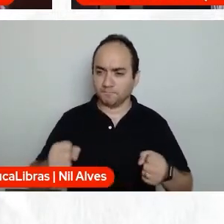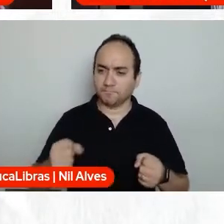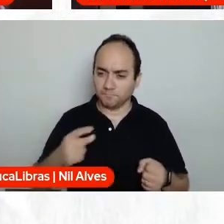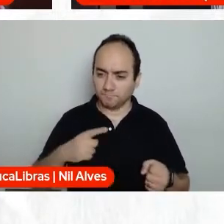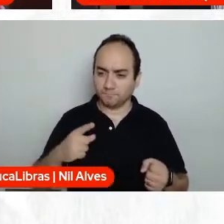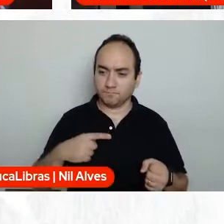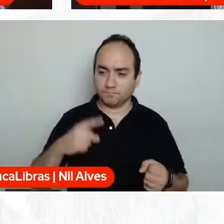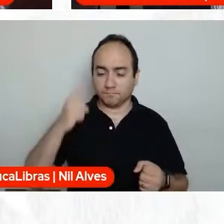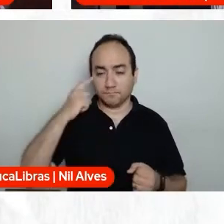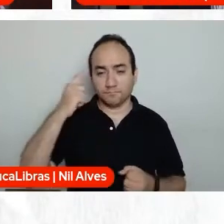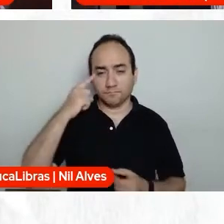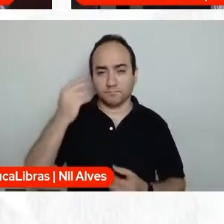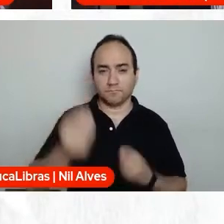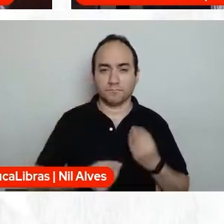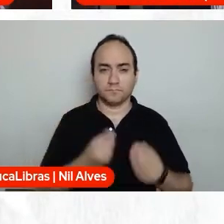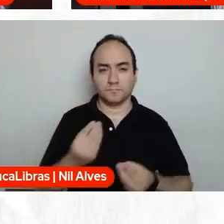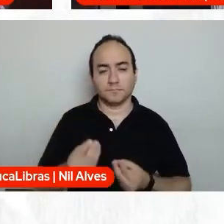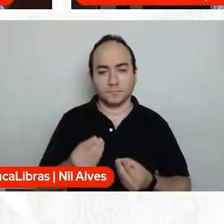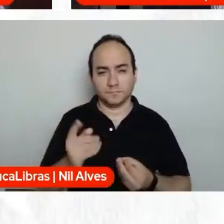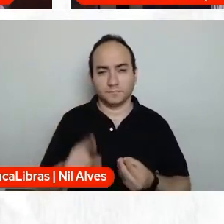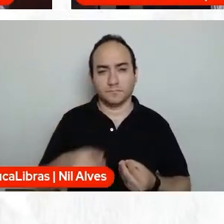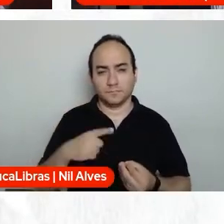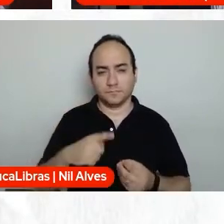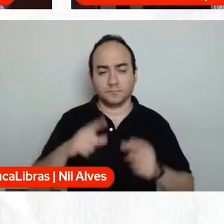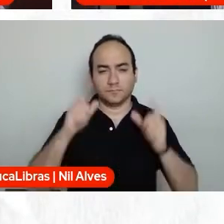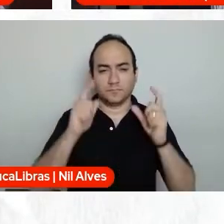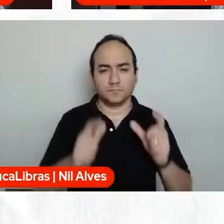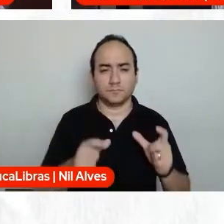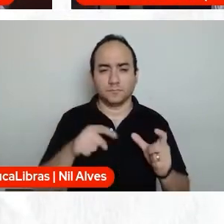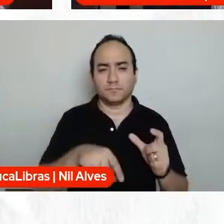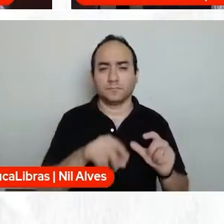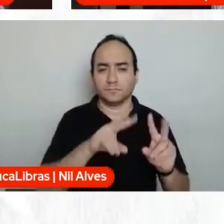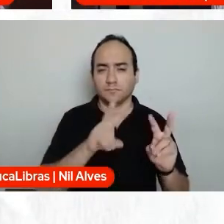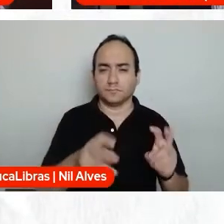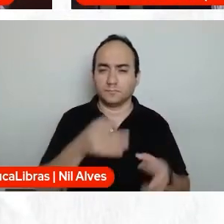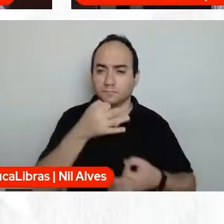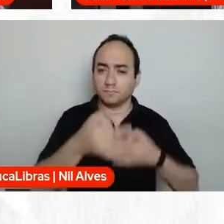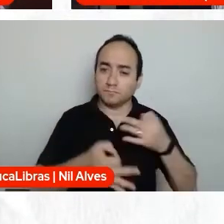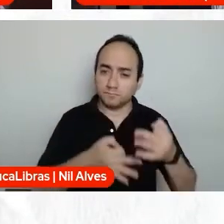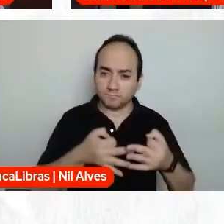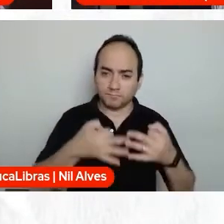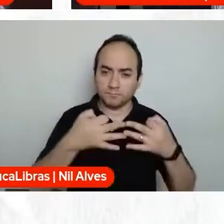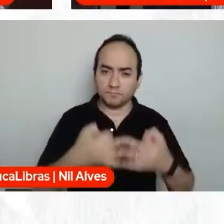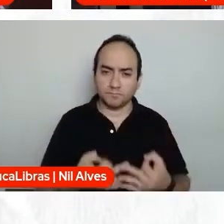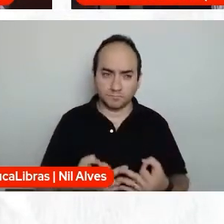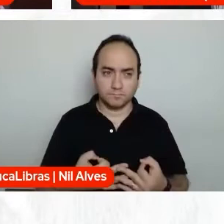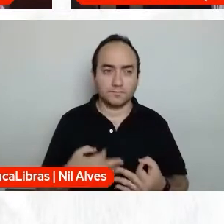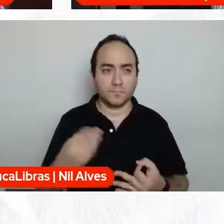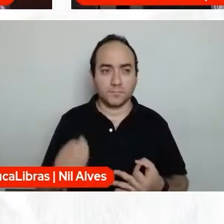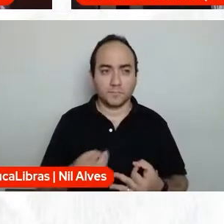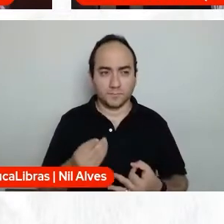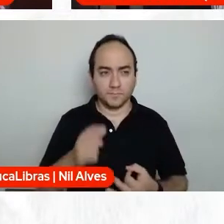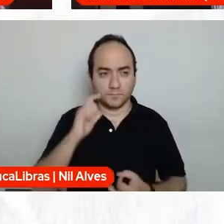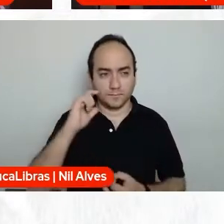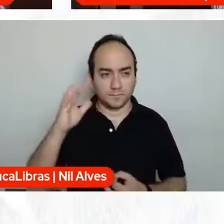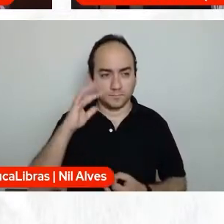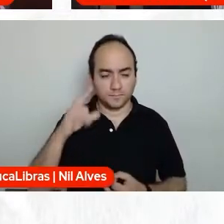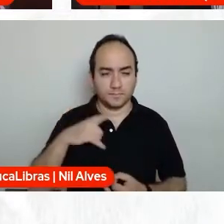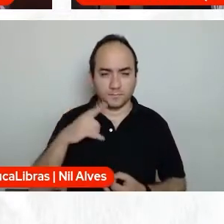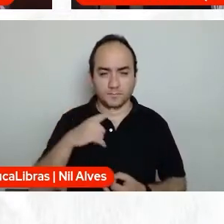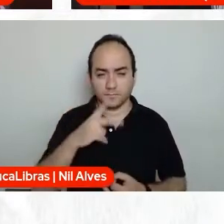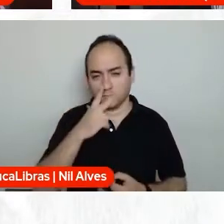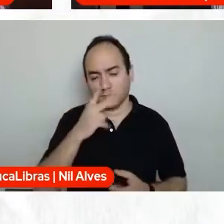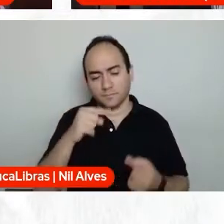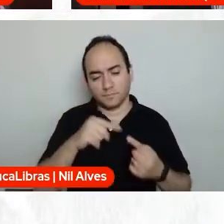né? A quem interessa o estímulo ao senso crítico, a quem interessa, né? Estimular esse incômodo, essa